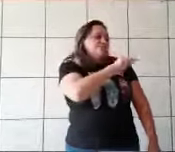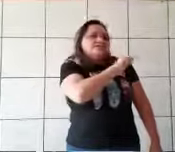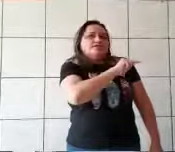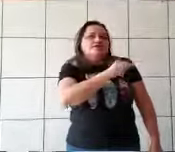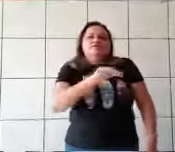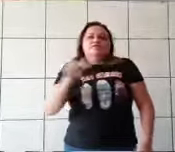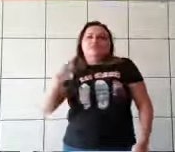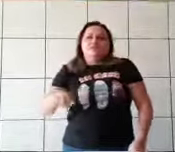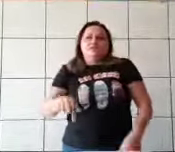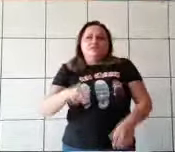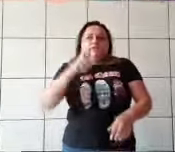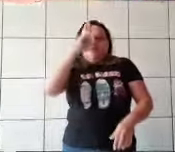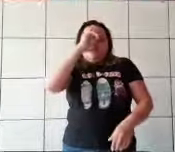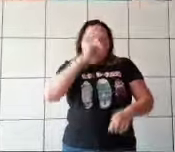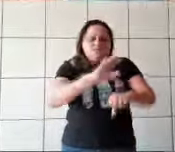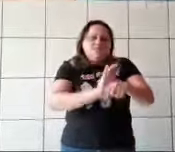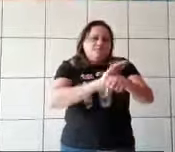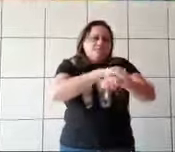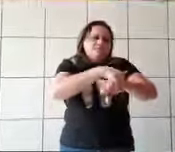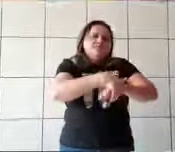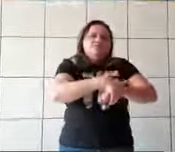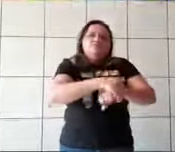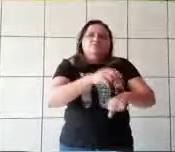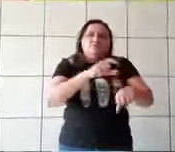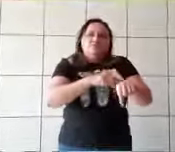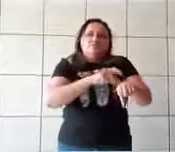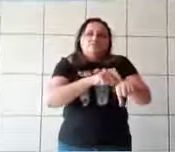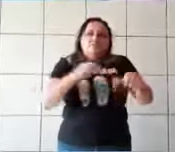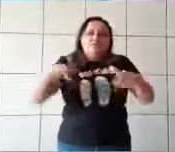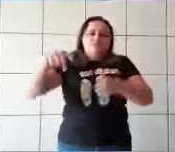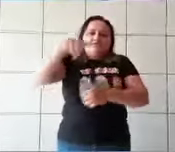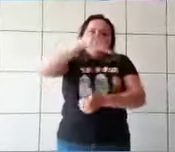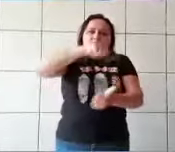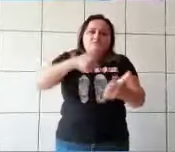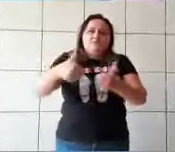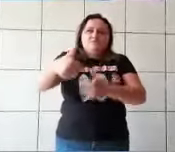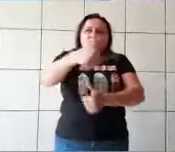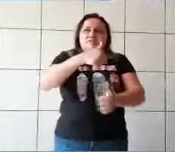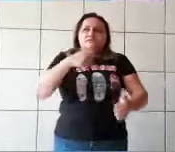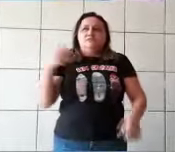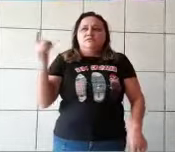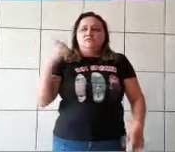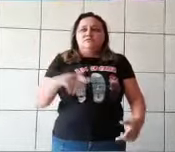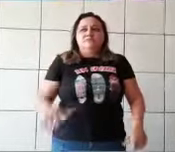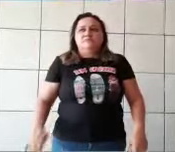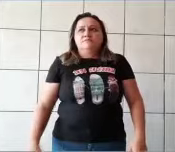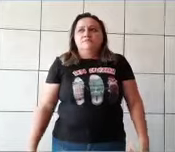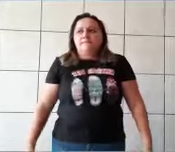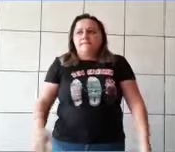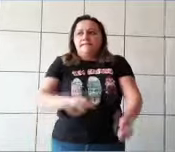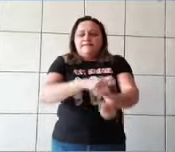Naquele momento, Cinderela lembrou-se do aviso da fada. Você tem que estar de volta à meia-noite,